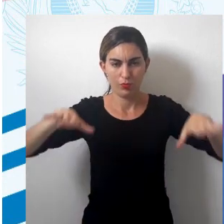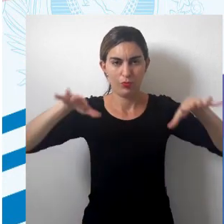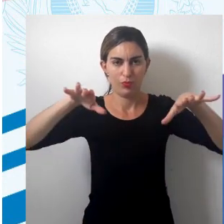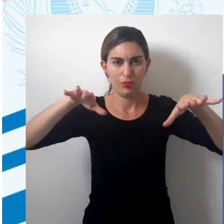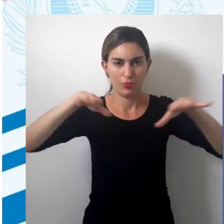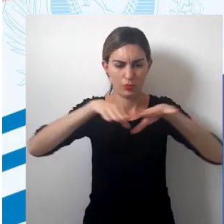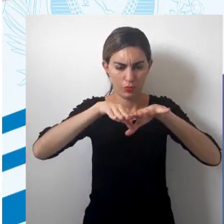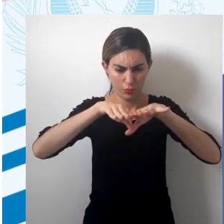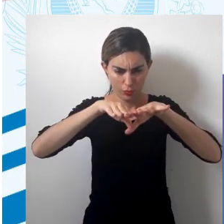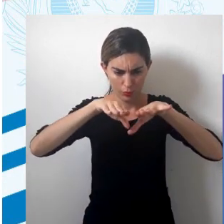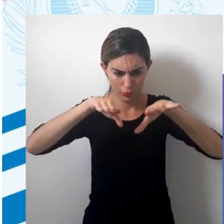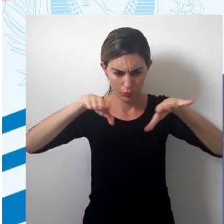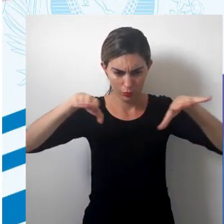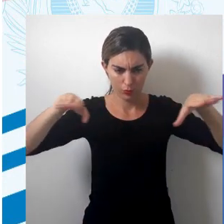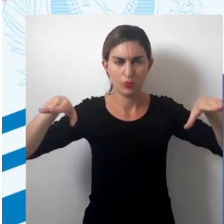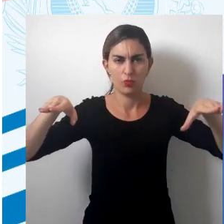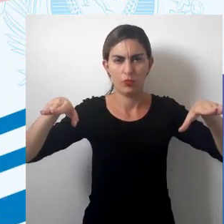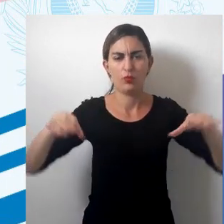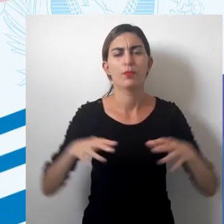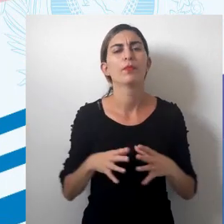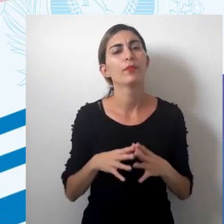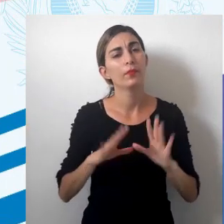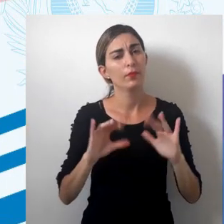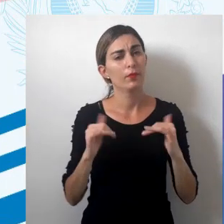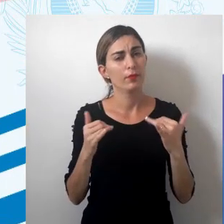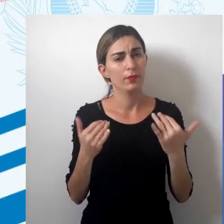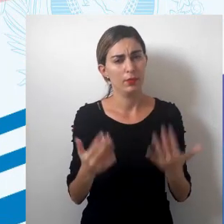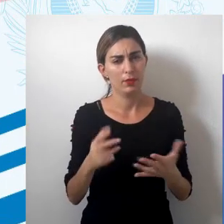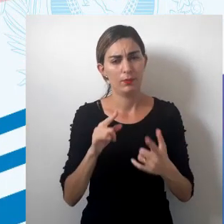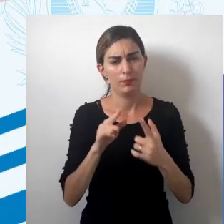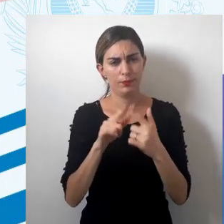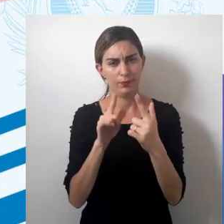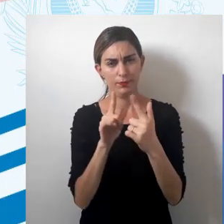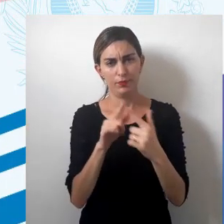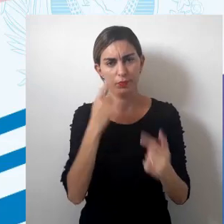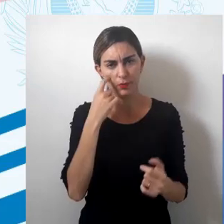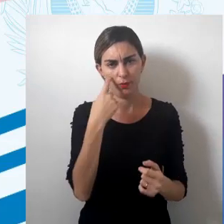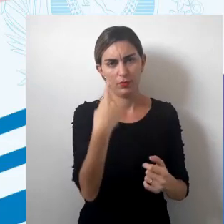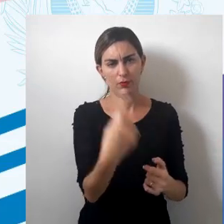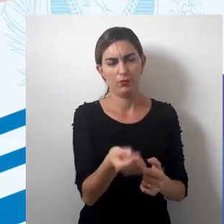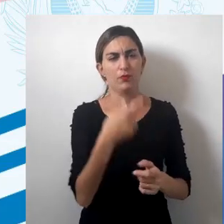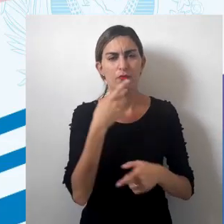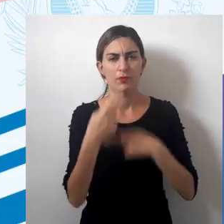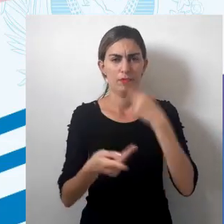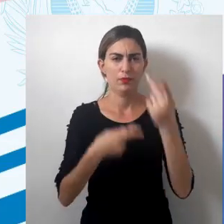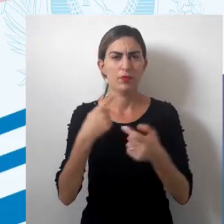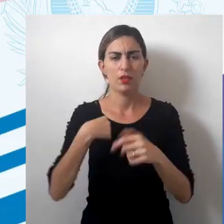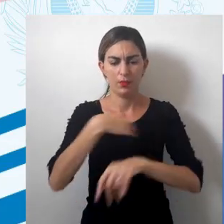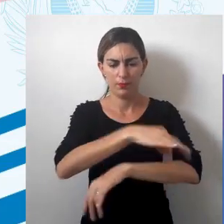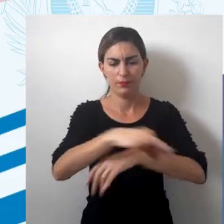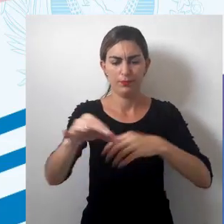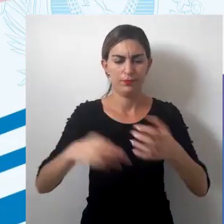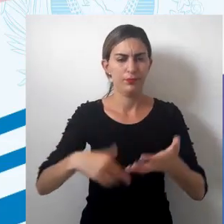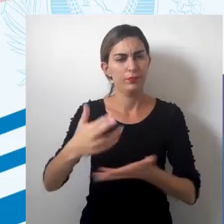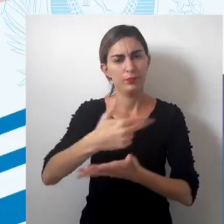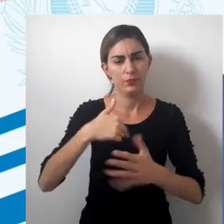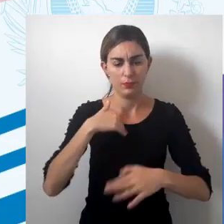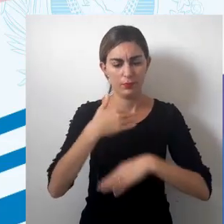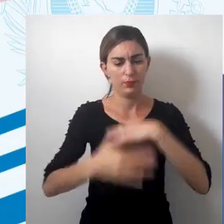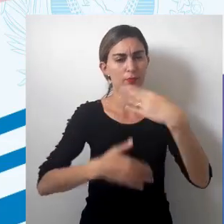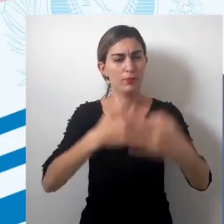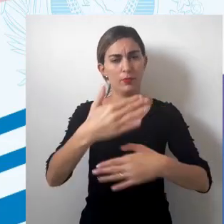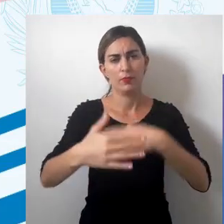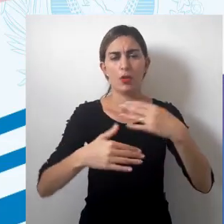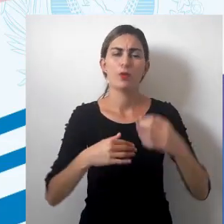né? Essa superfície curva em um plano. Então, de acordo com como a gente já vinha falando, a cartografia, ela passa por um